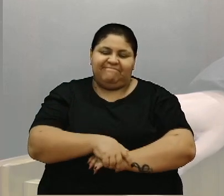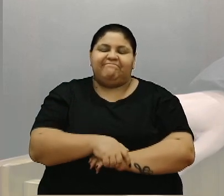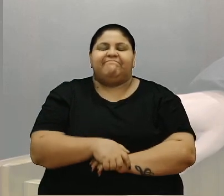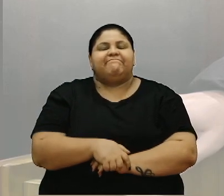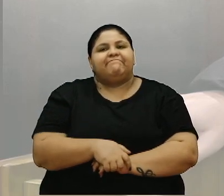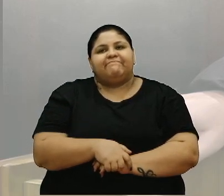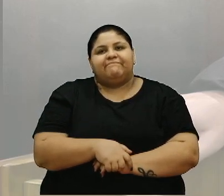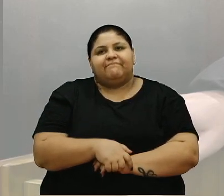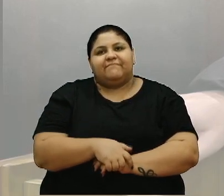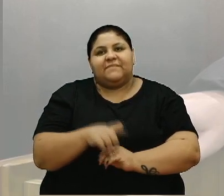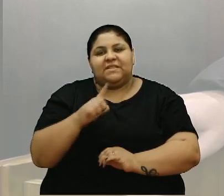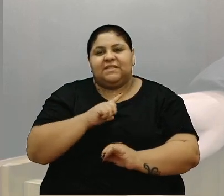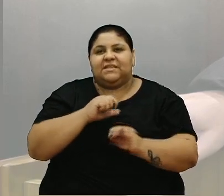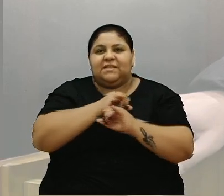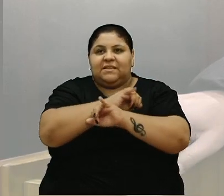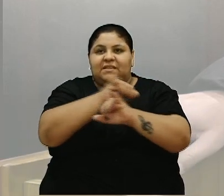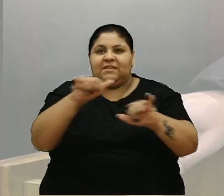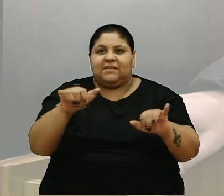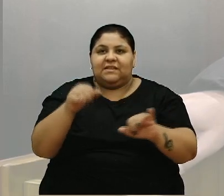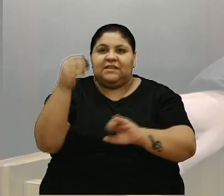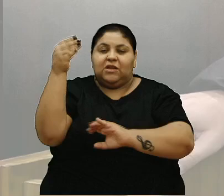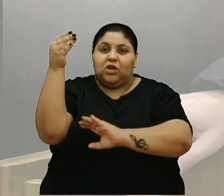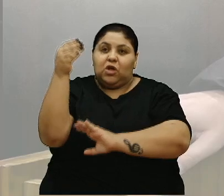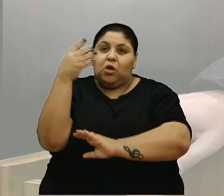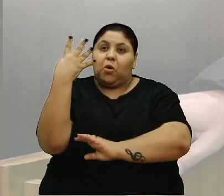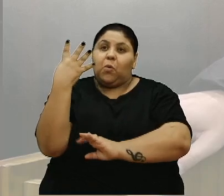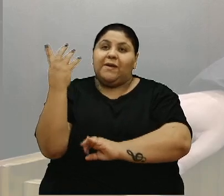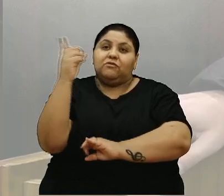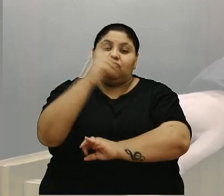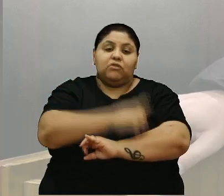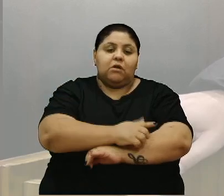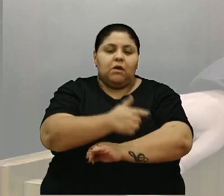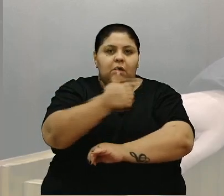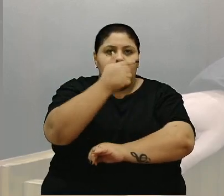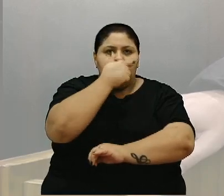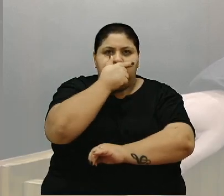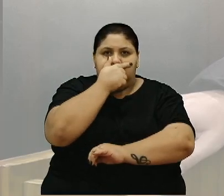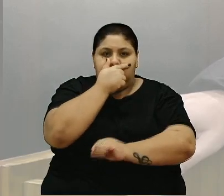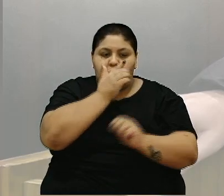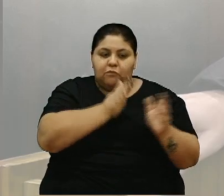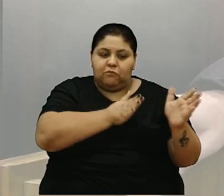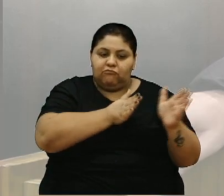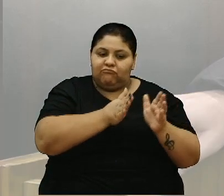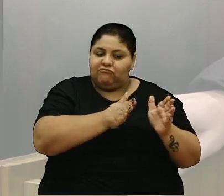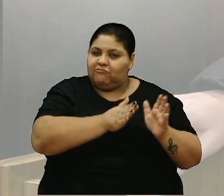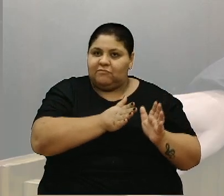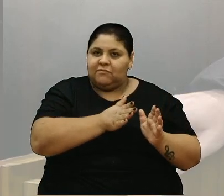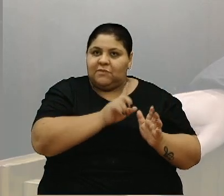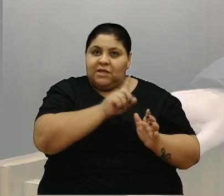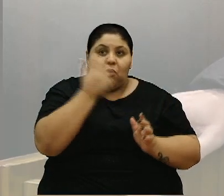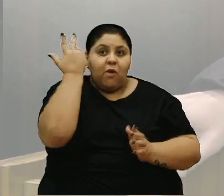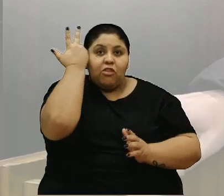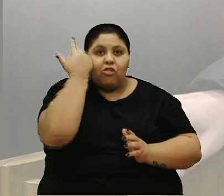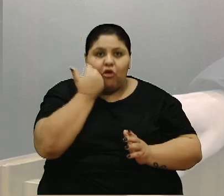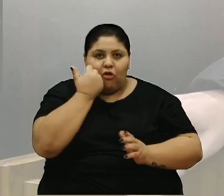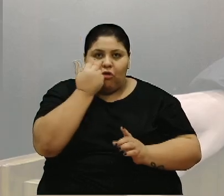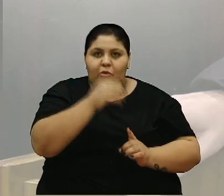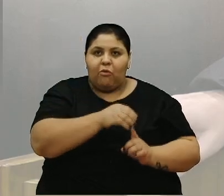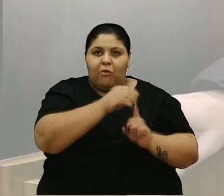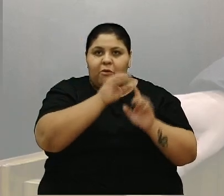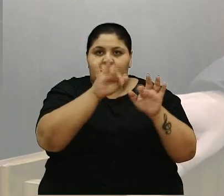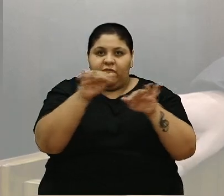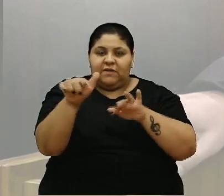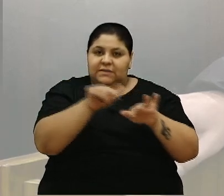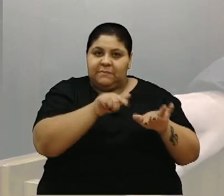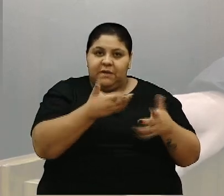Tem o relato de hotéis que passaram 4 dias lotados em períodos que não é tão comum, principalmente nos finais de semana.